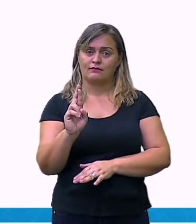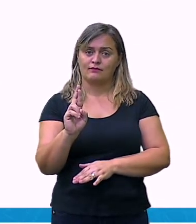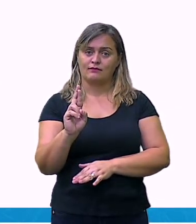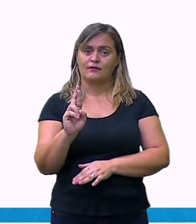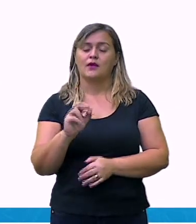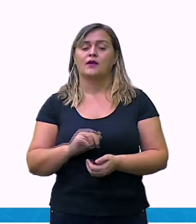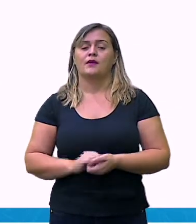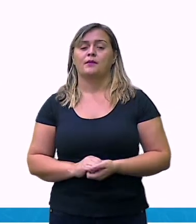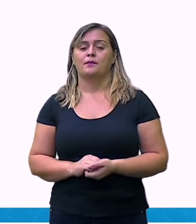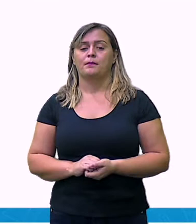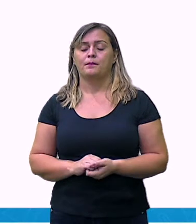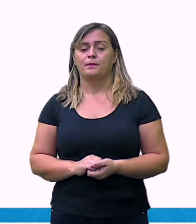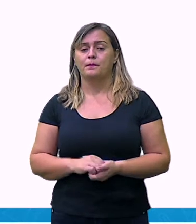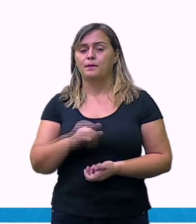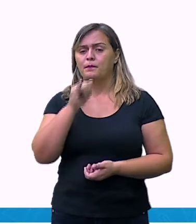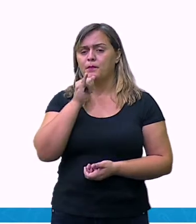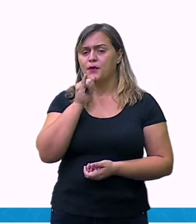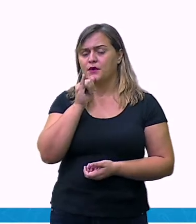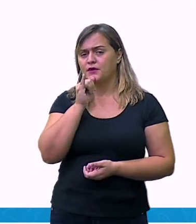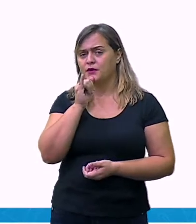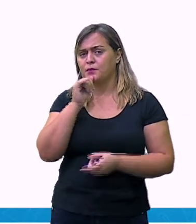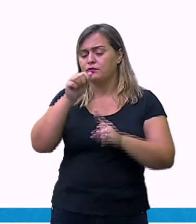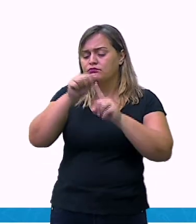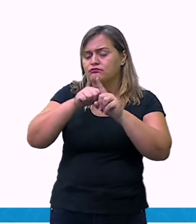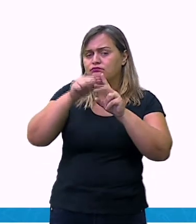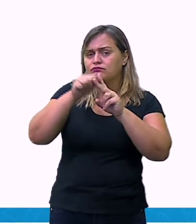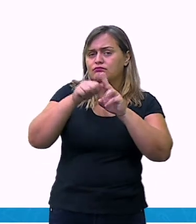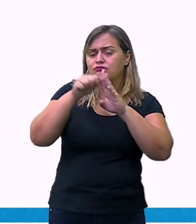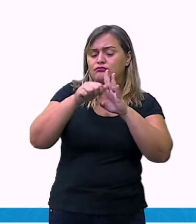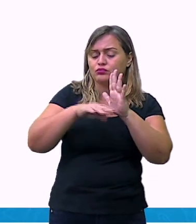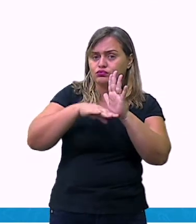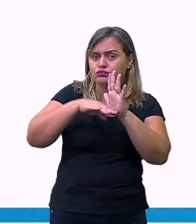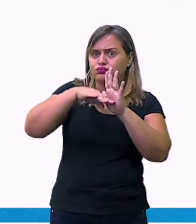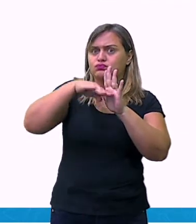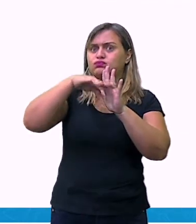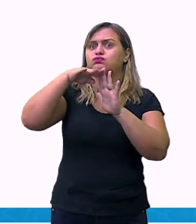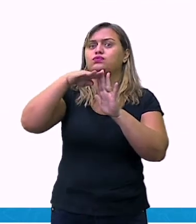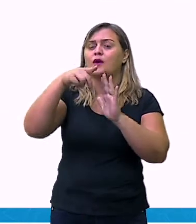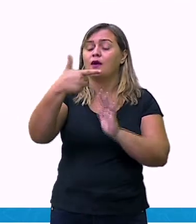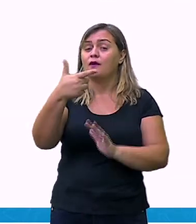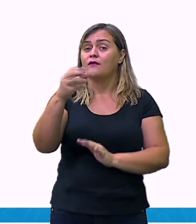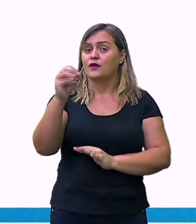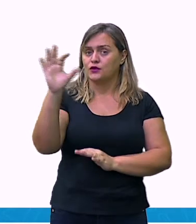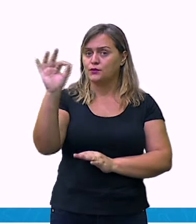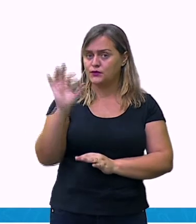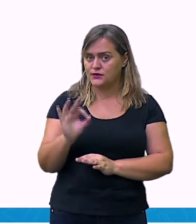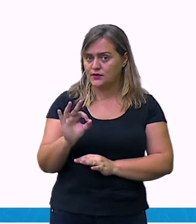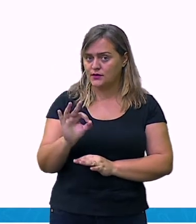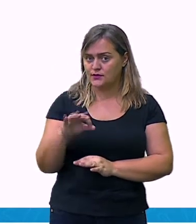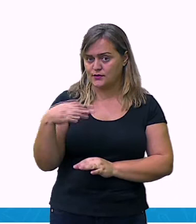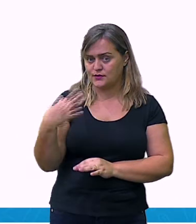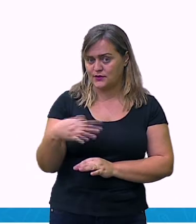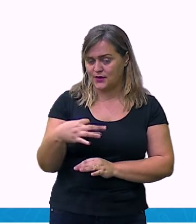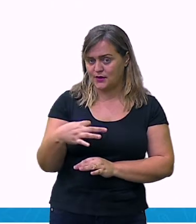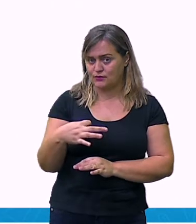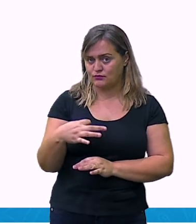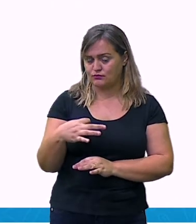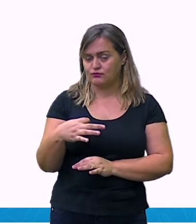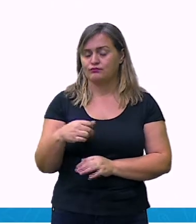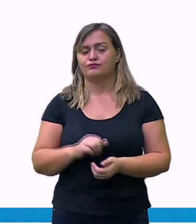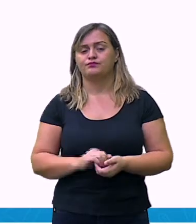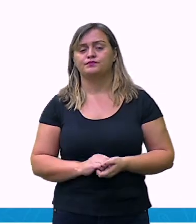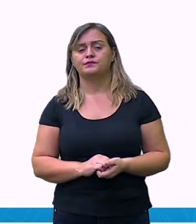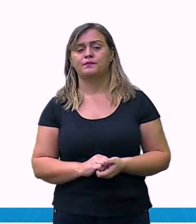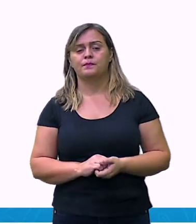20%, certo? 20% é o que está aqui demonstrando para nós. Sobe 20%.